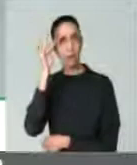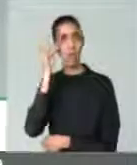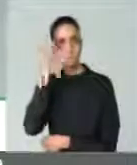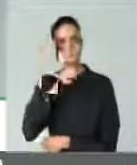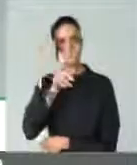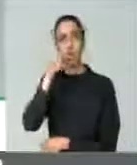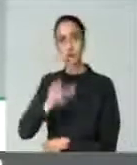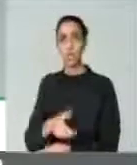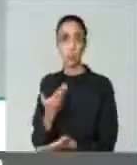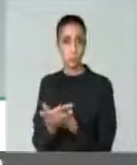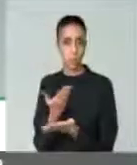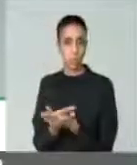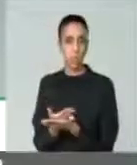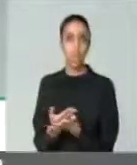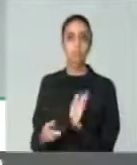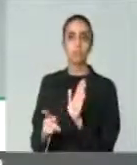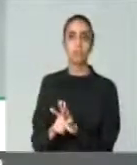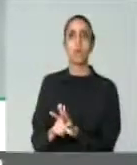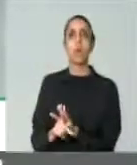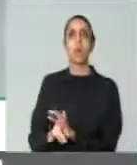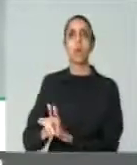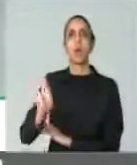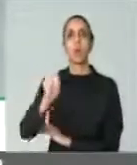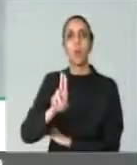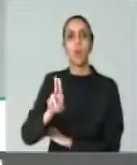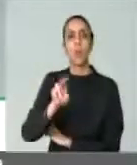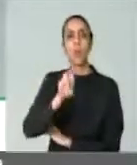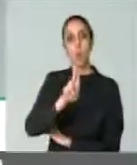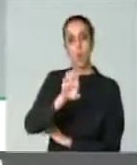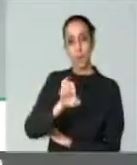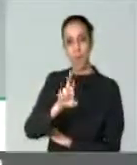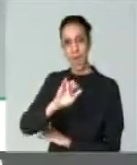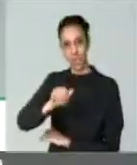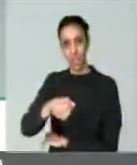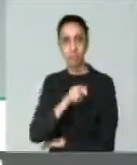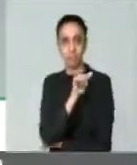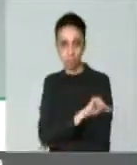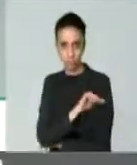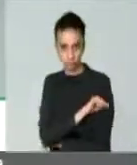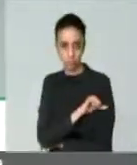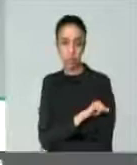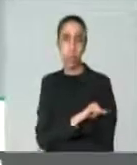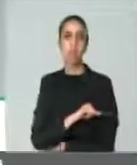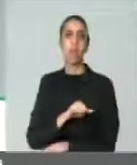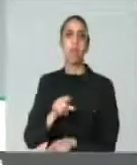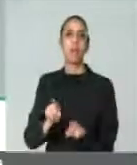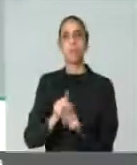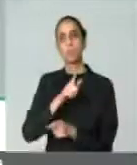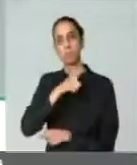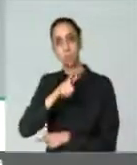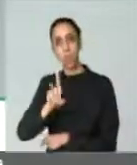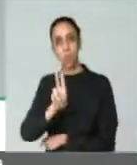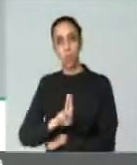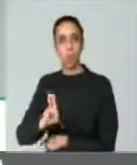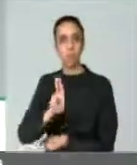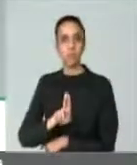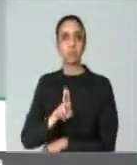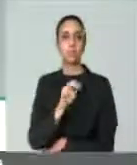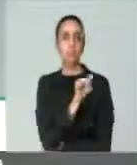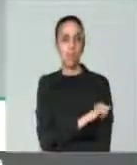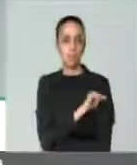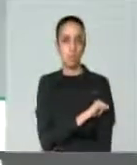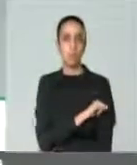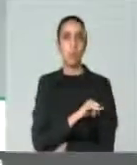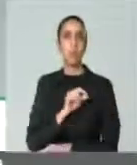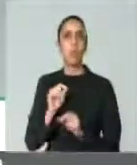estudantes da Universidade Estadual do Rio de Janeiro, a UERJ, a UENF, a UESO, FAETEC e CCERJ,